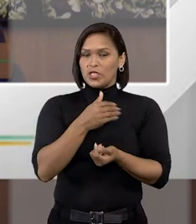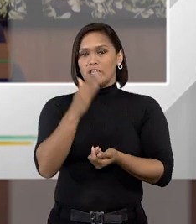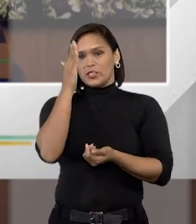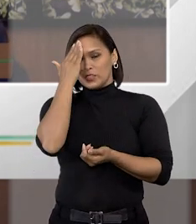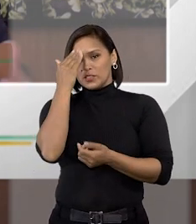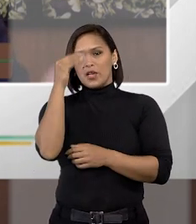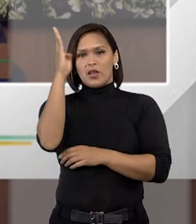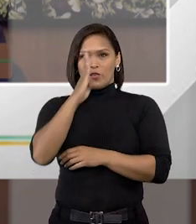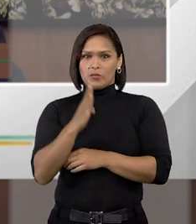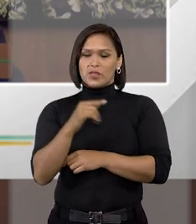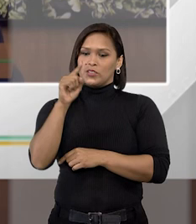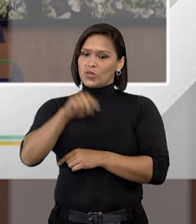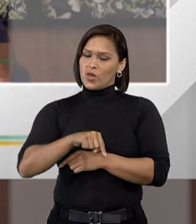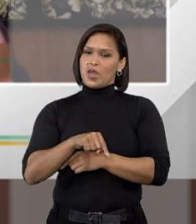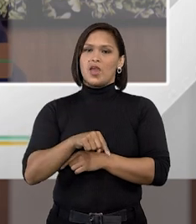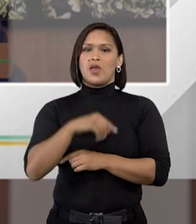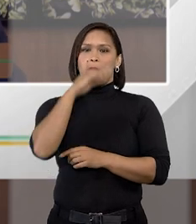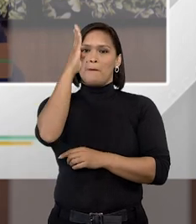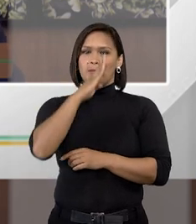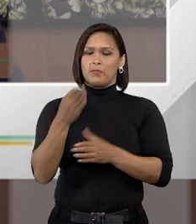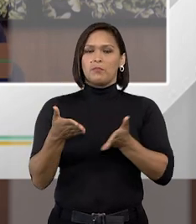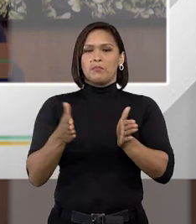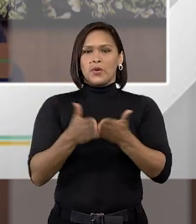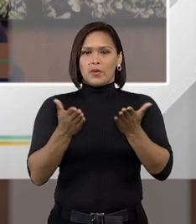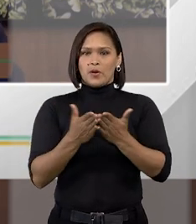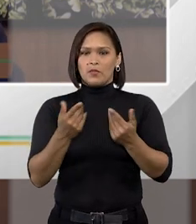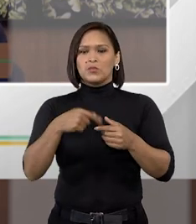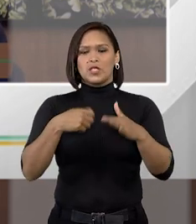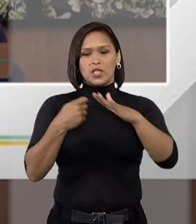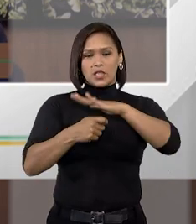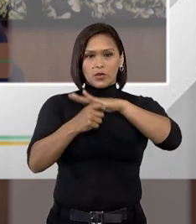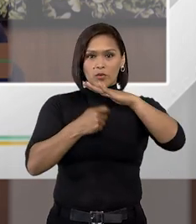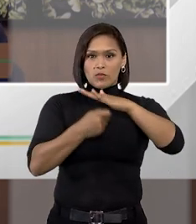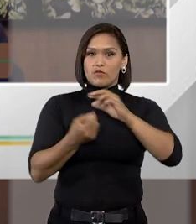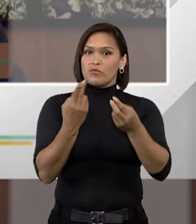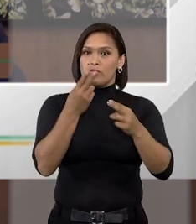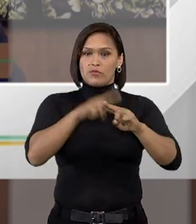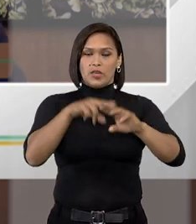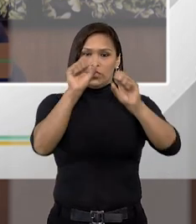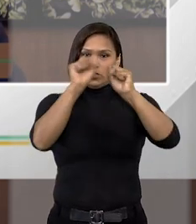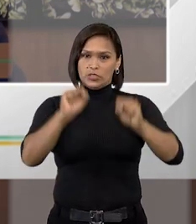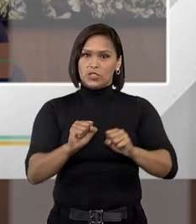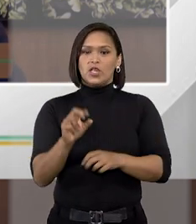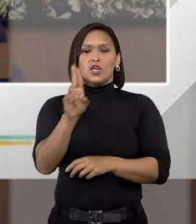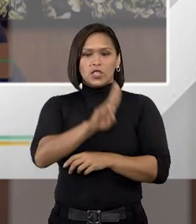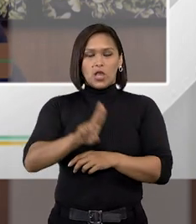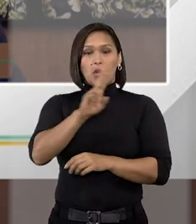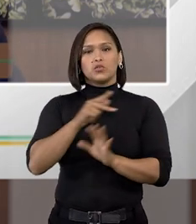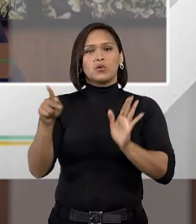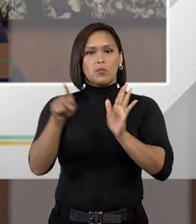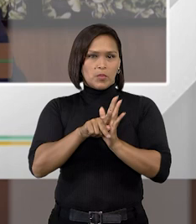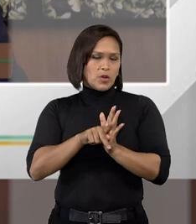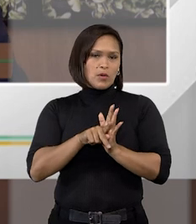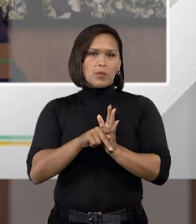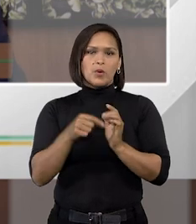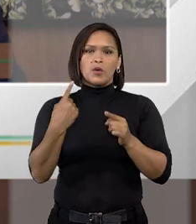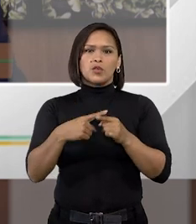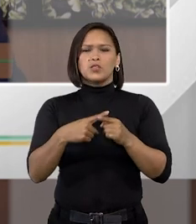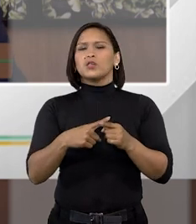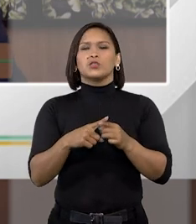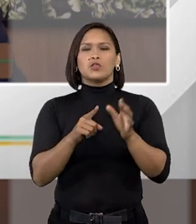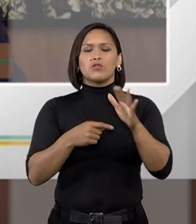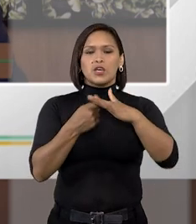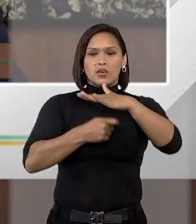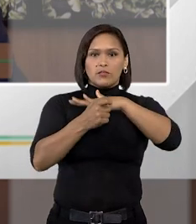sabe, o Brasil é um país pobre que não investe no seu sistema penitenciário, e aqui eu uso essa palavra com propriedade, não estou falando em